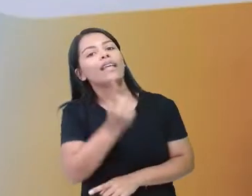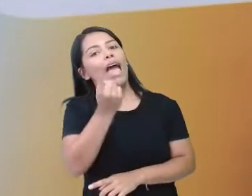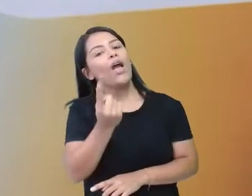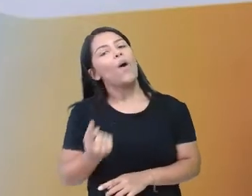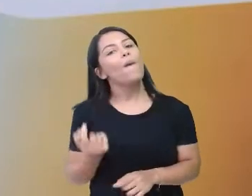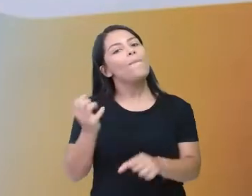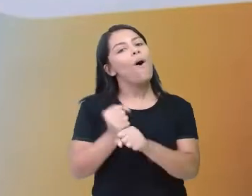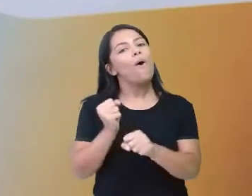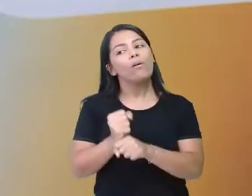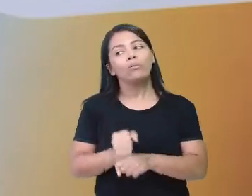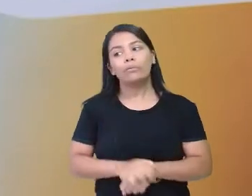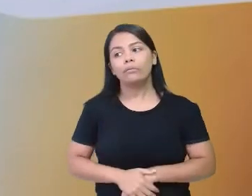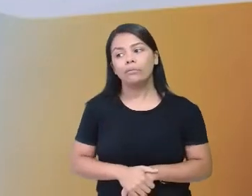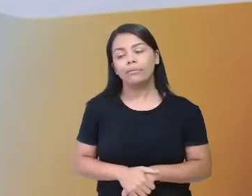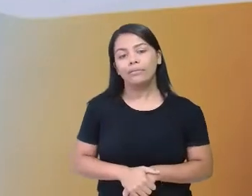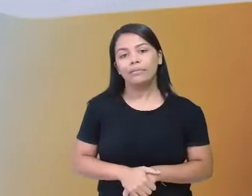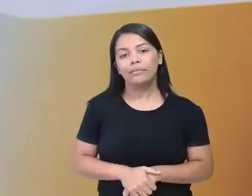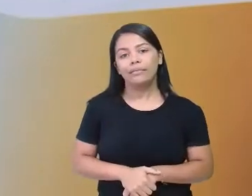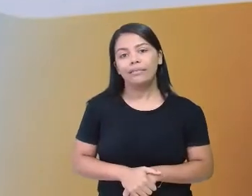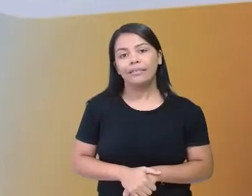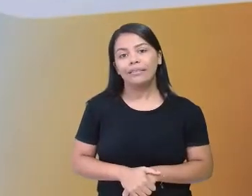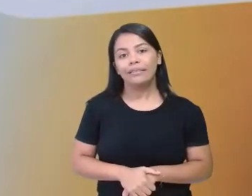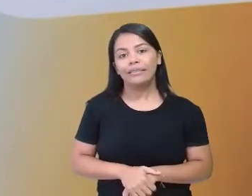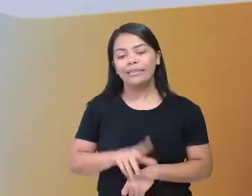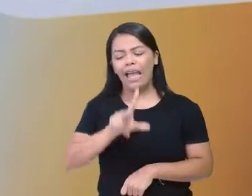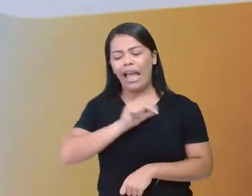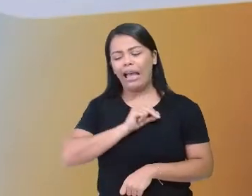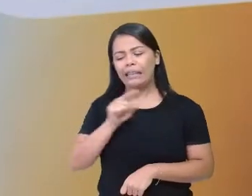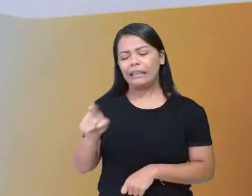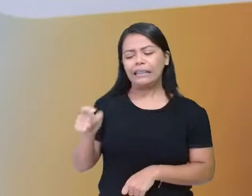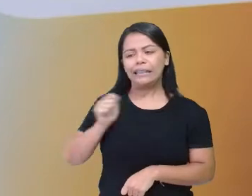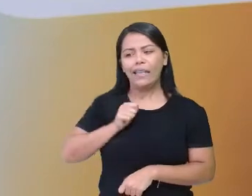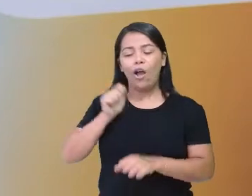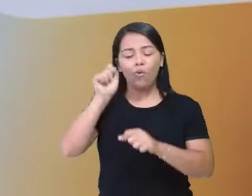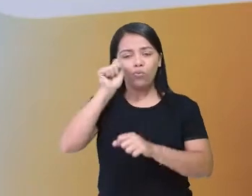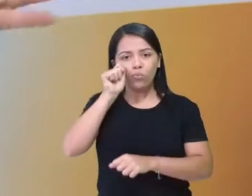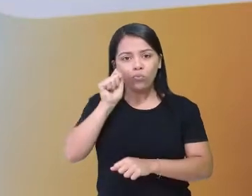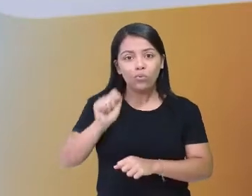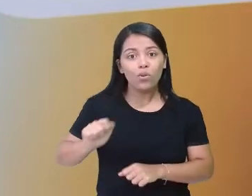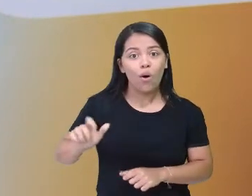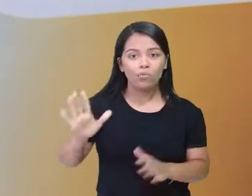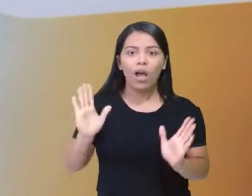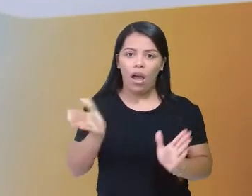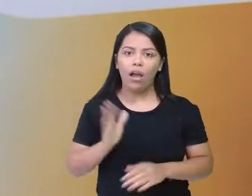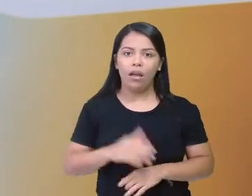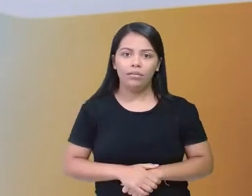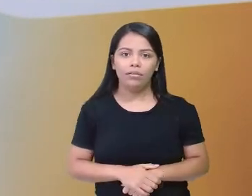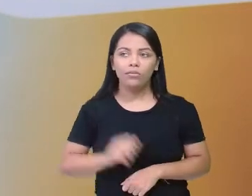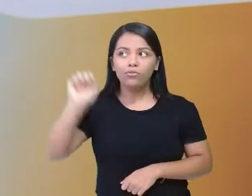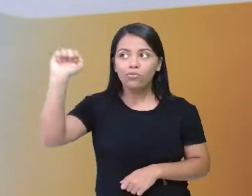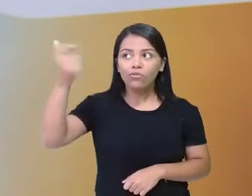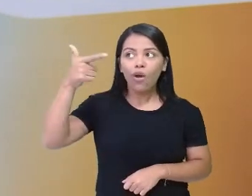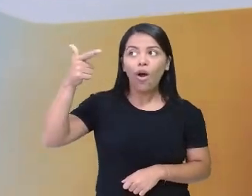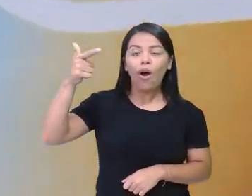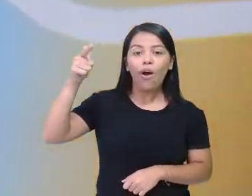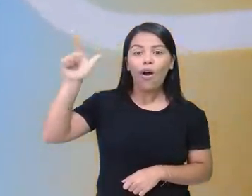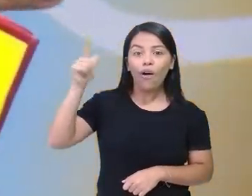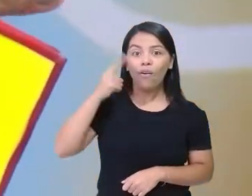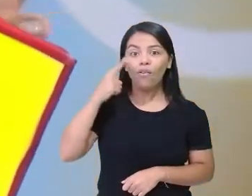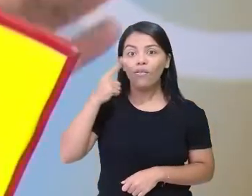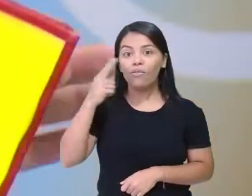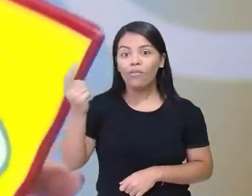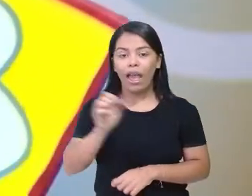Eita, que o sol já vai caindo aqui, ó. Porque, lógico que o conto da gente vai acontecer num dia, dia,